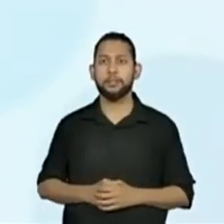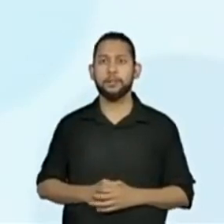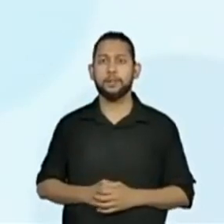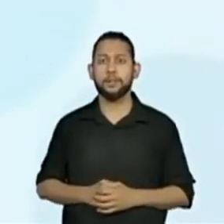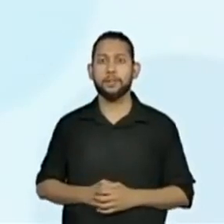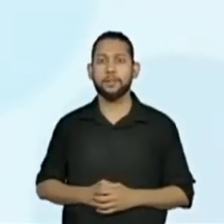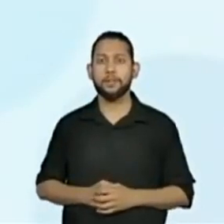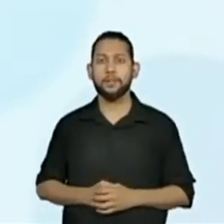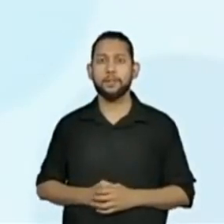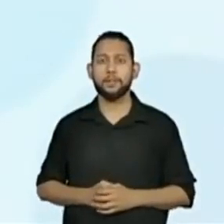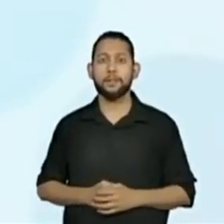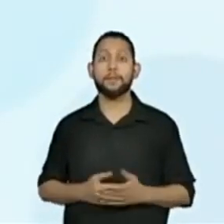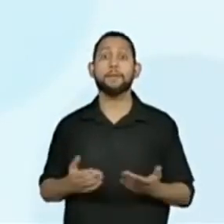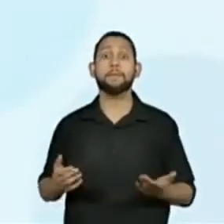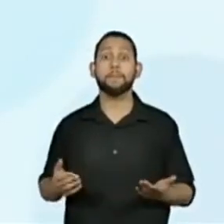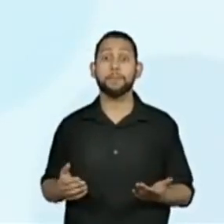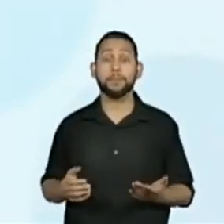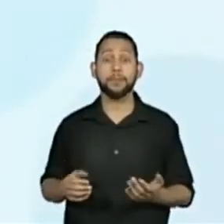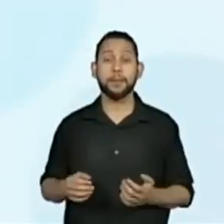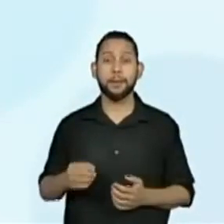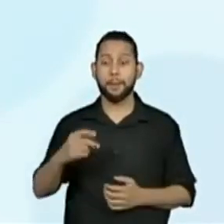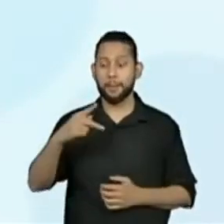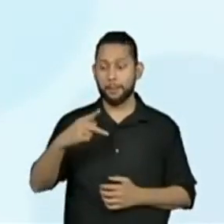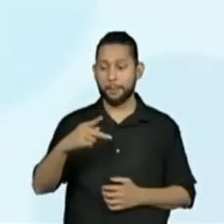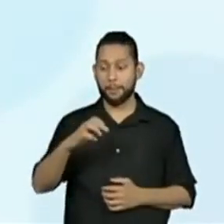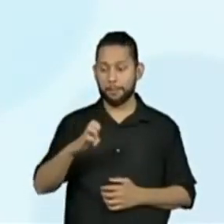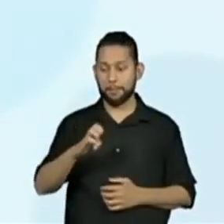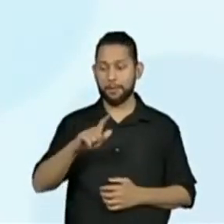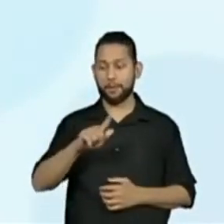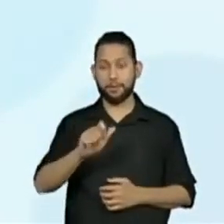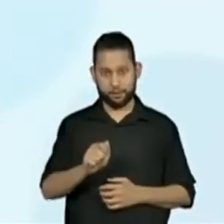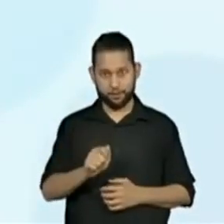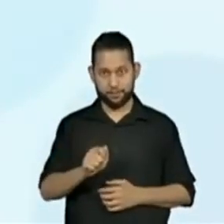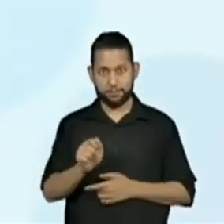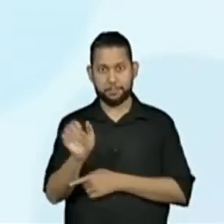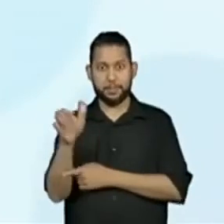Isso. Tem o pega-bandeira. Pega-bandeira também.